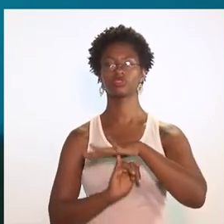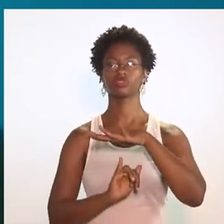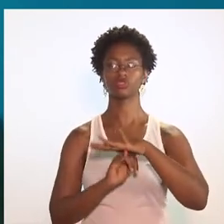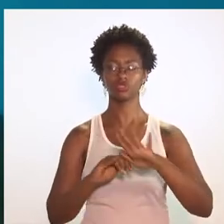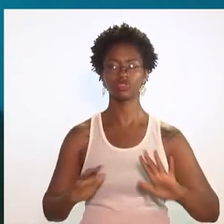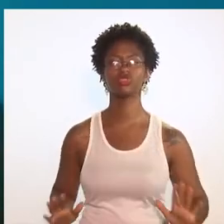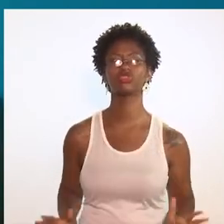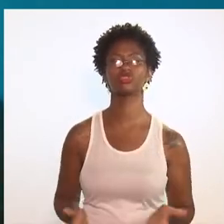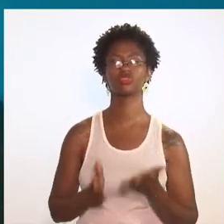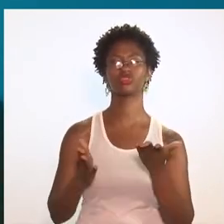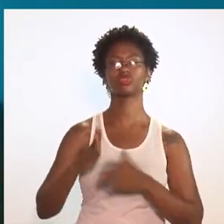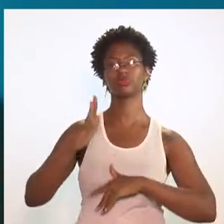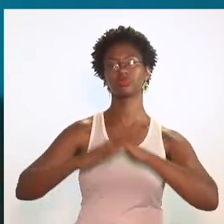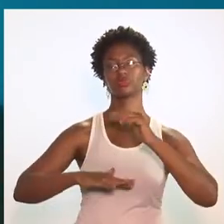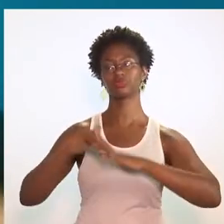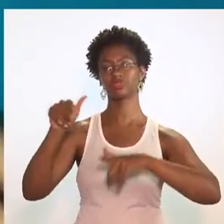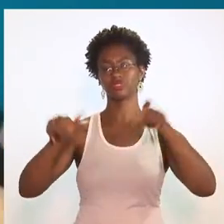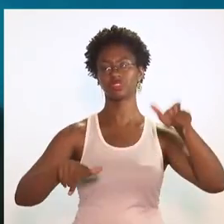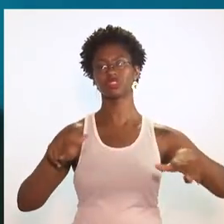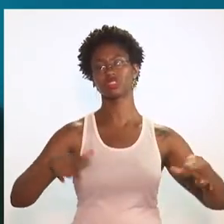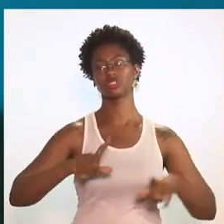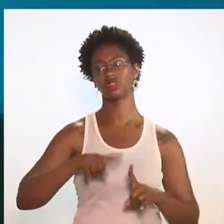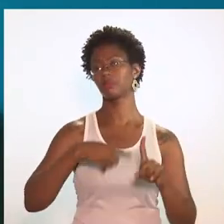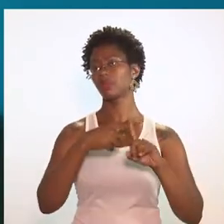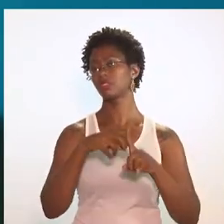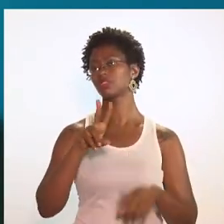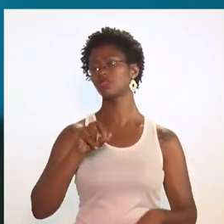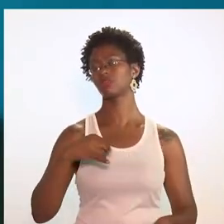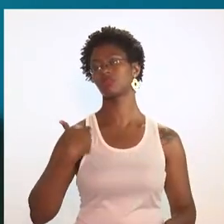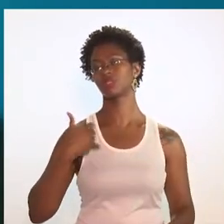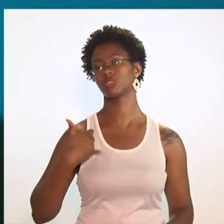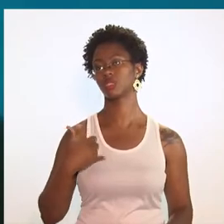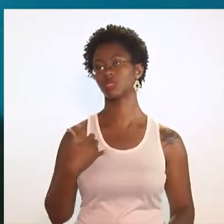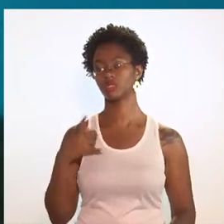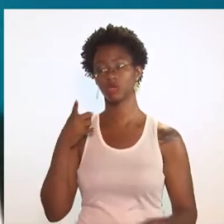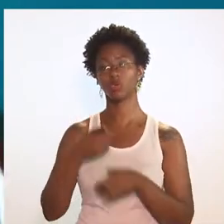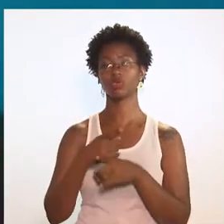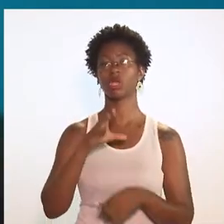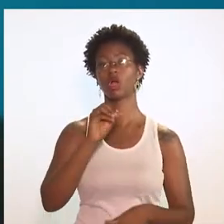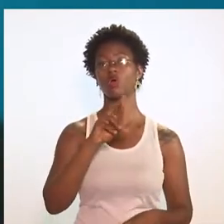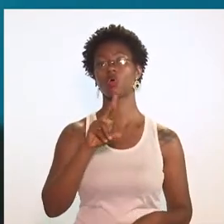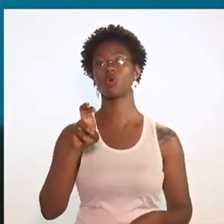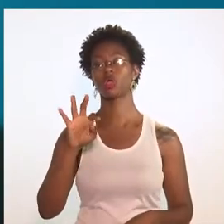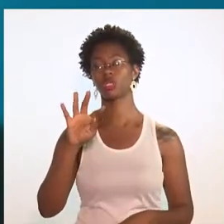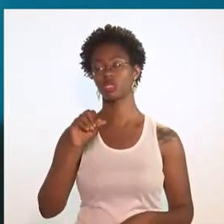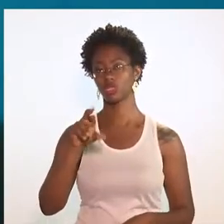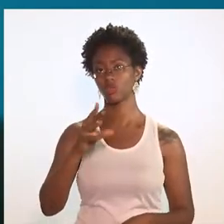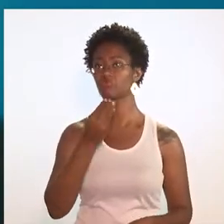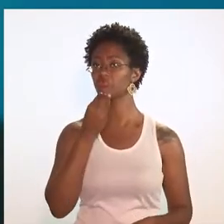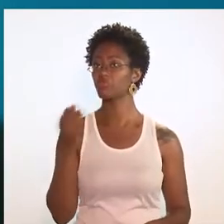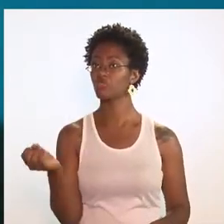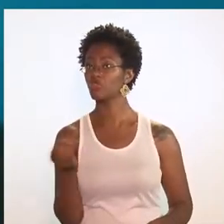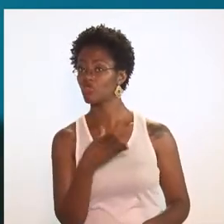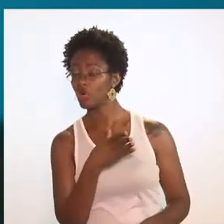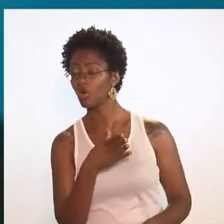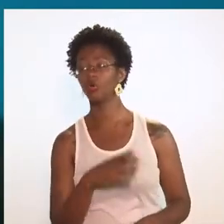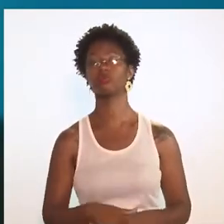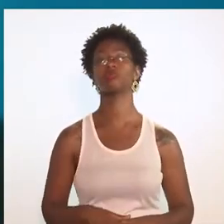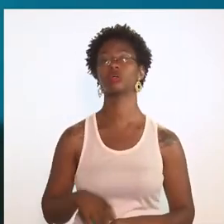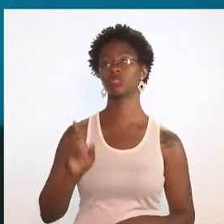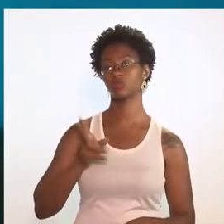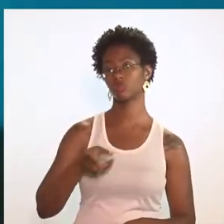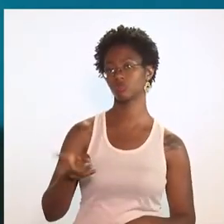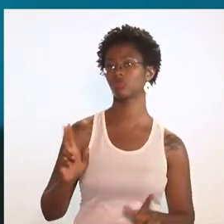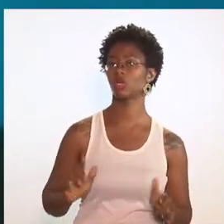Instituto, estimular que os profissionais acima de 50 anos encontrem na carreira de corretor uma nova oportunidade, ele